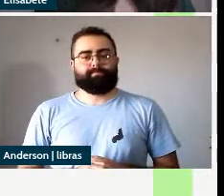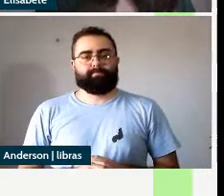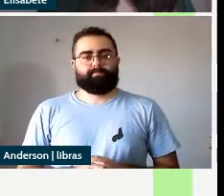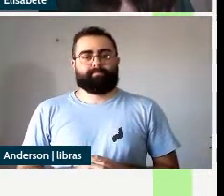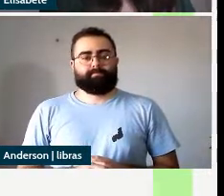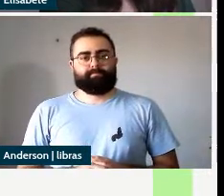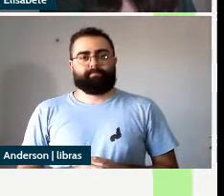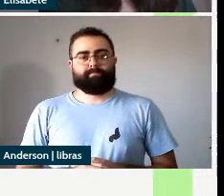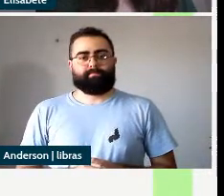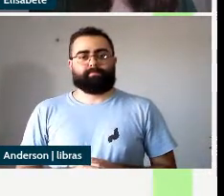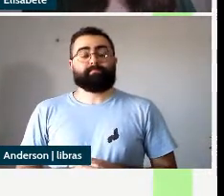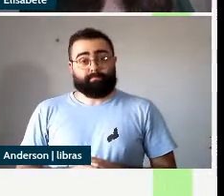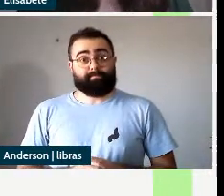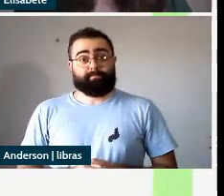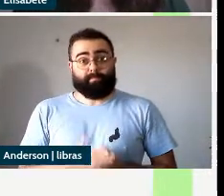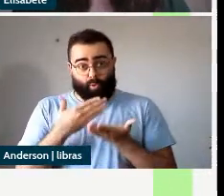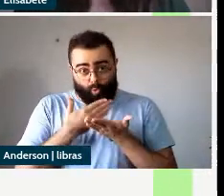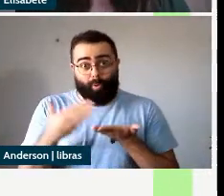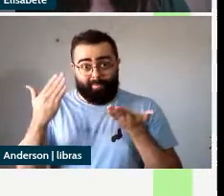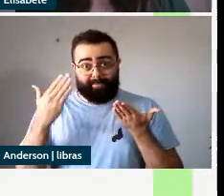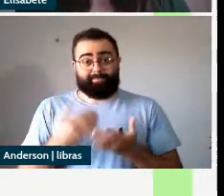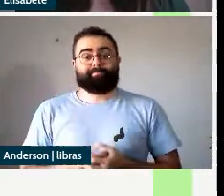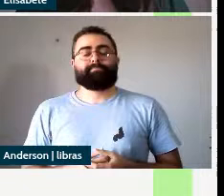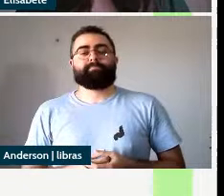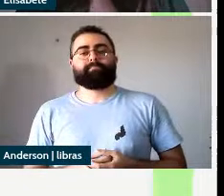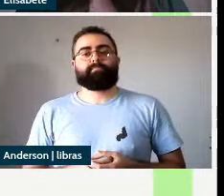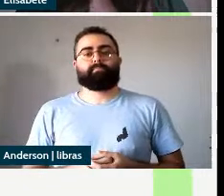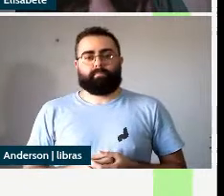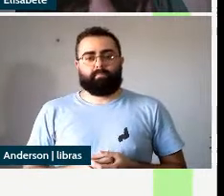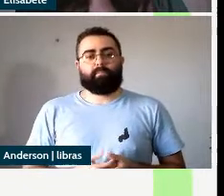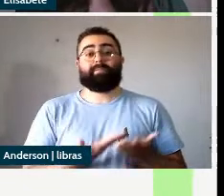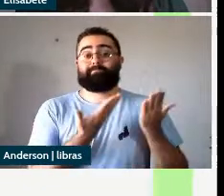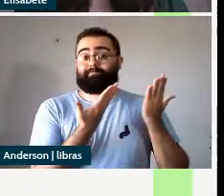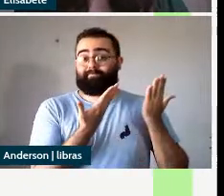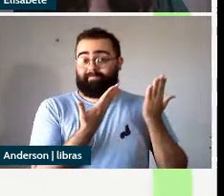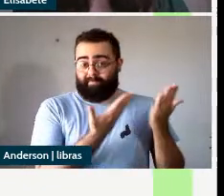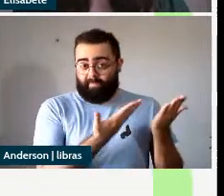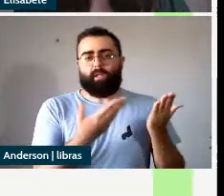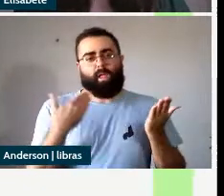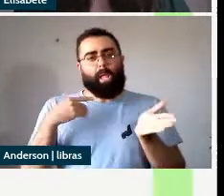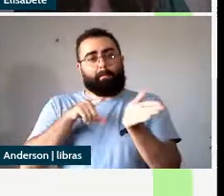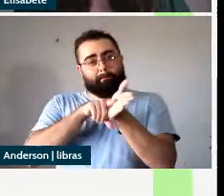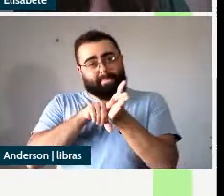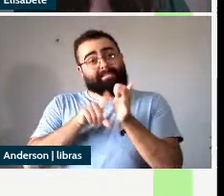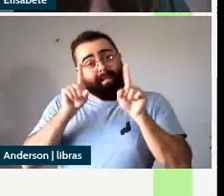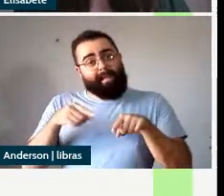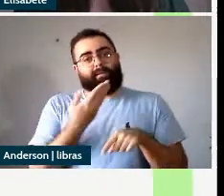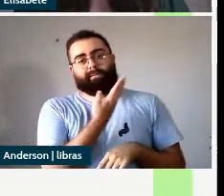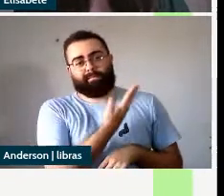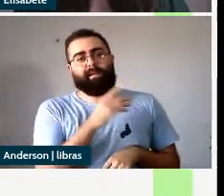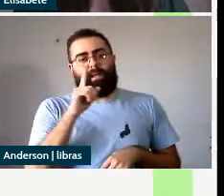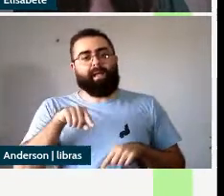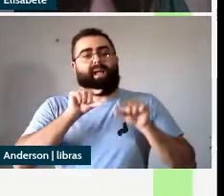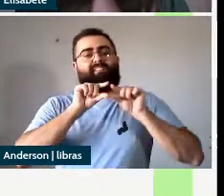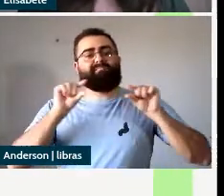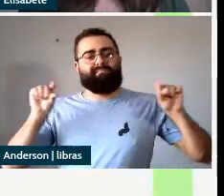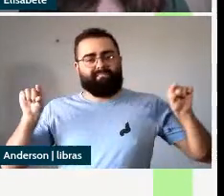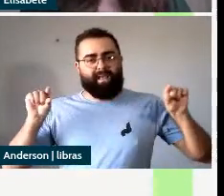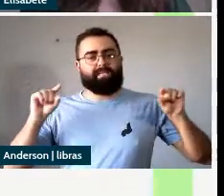então vamos lá o nosso objeto de estudo são as chamadas construções de predicação secundária depictiva